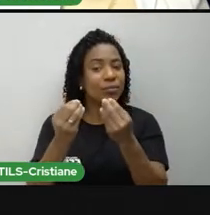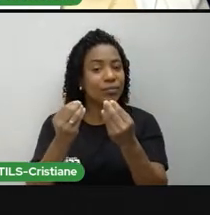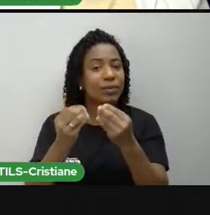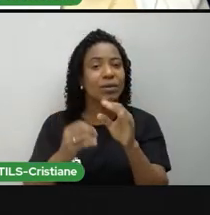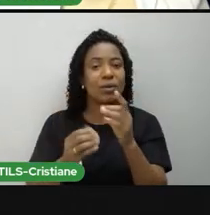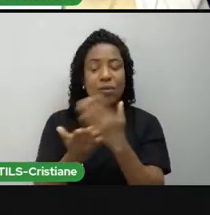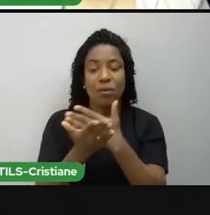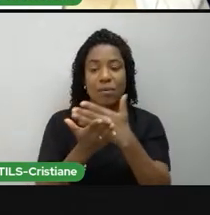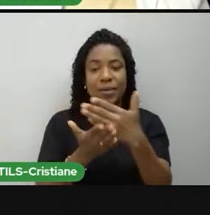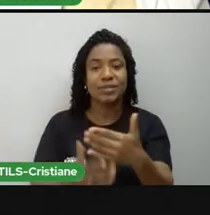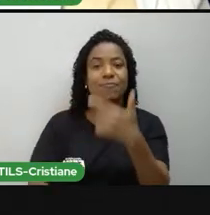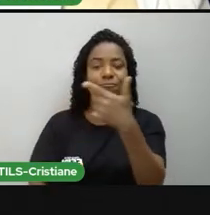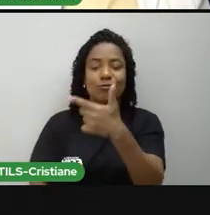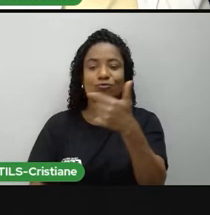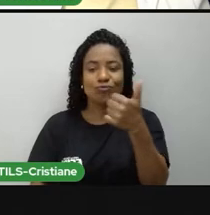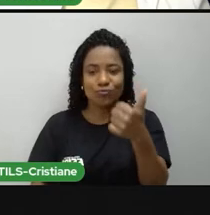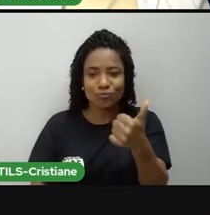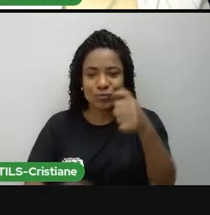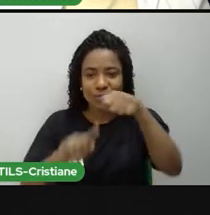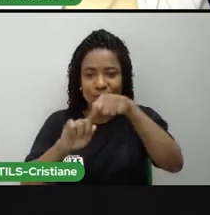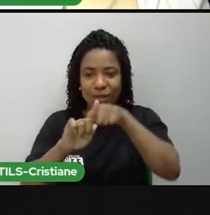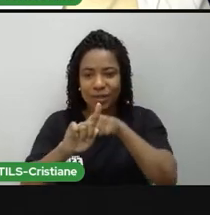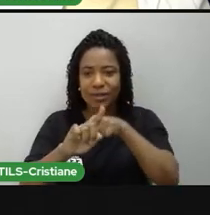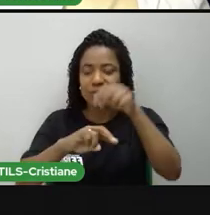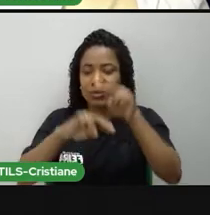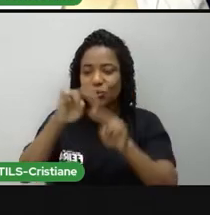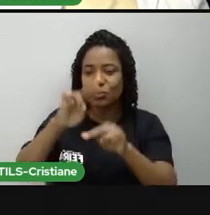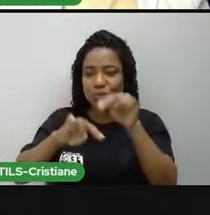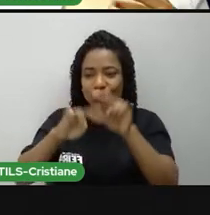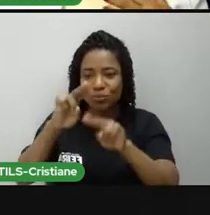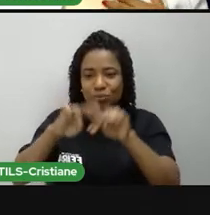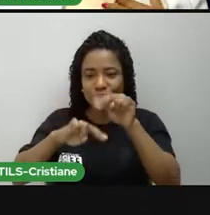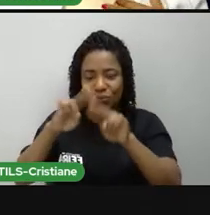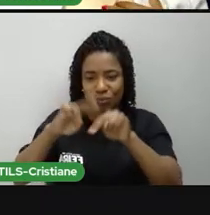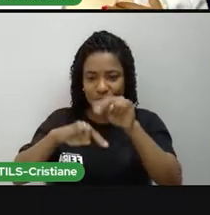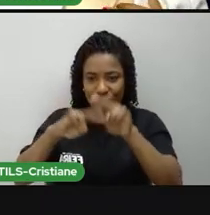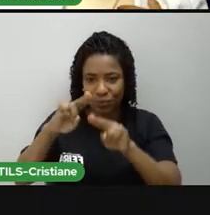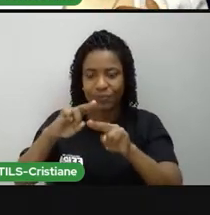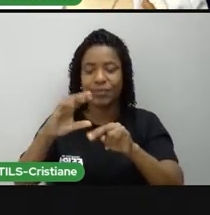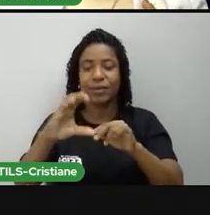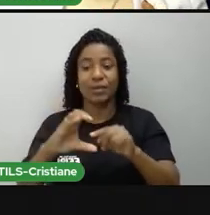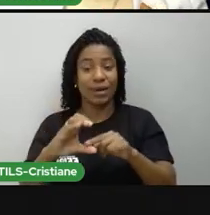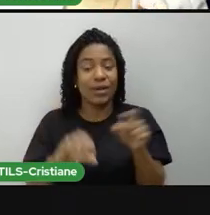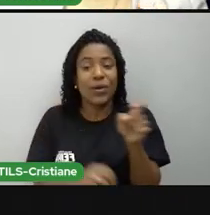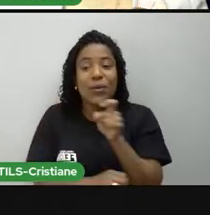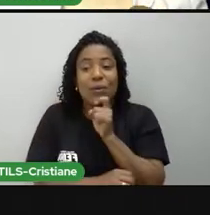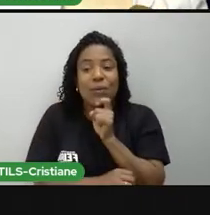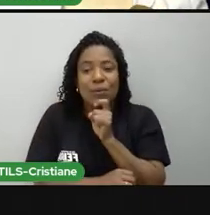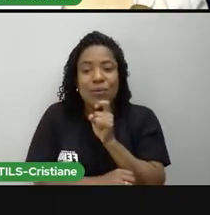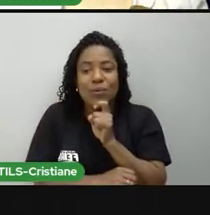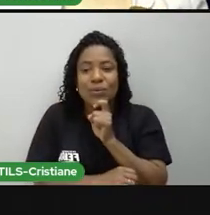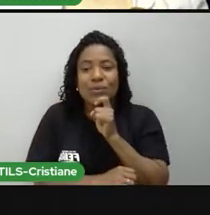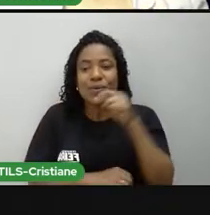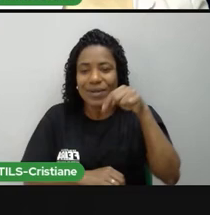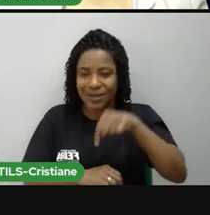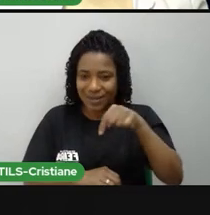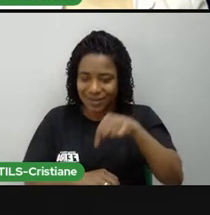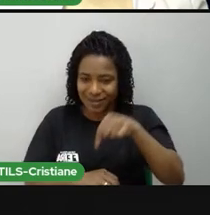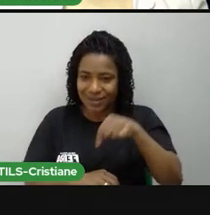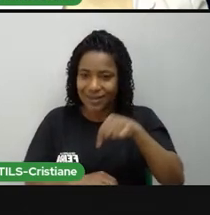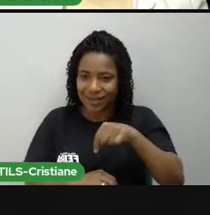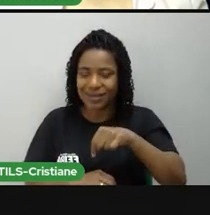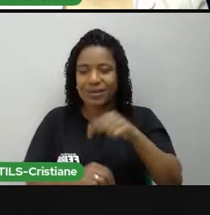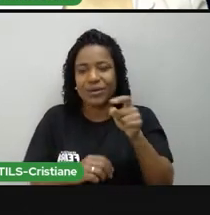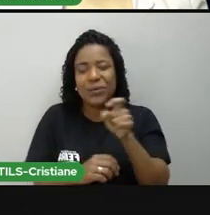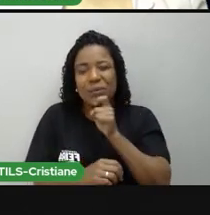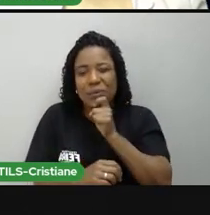21 de junho. Então eu percebo que no dia 21 de junho, quando para a gente aqui é o inverno, que é quando a gente tem uma iluminação